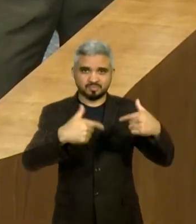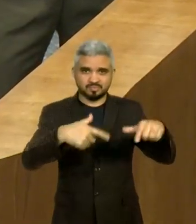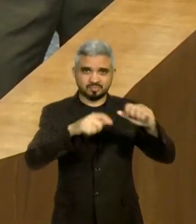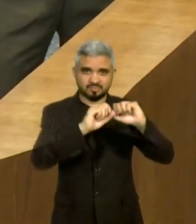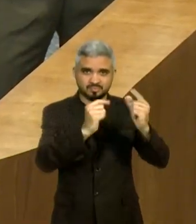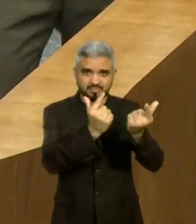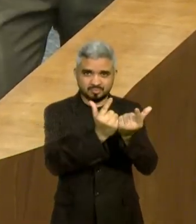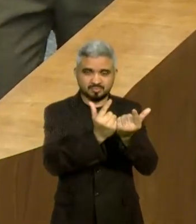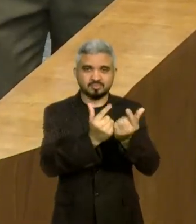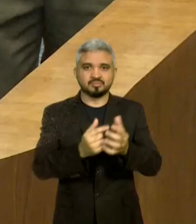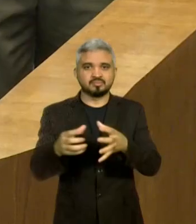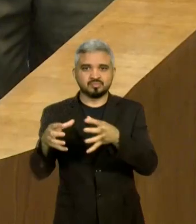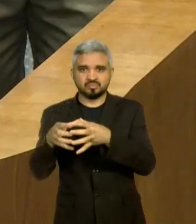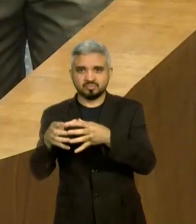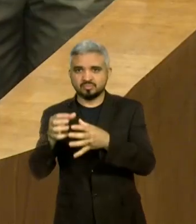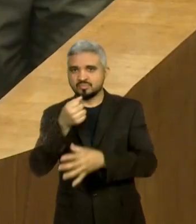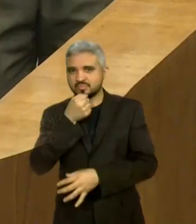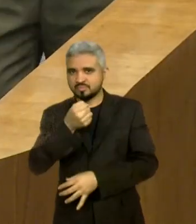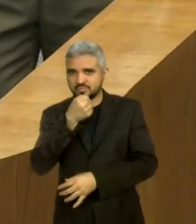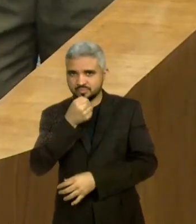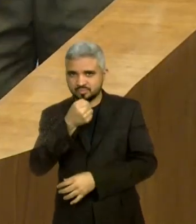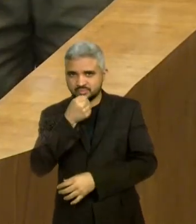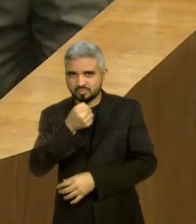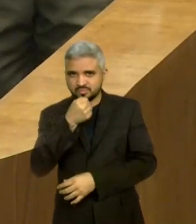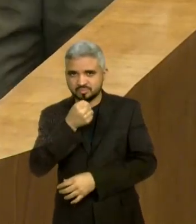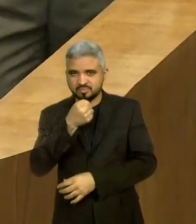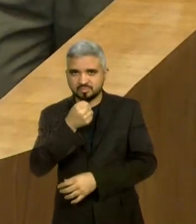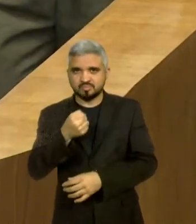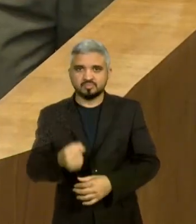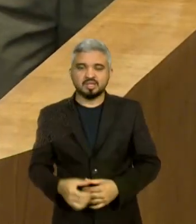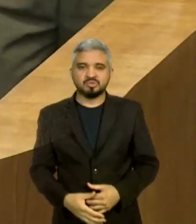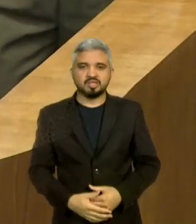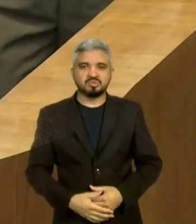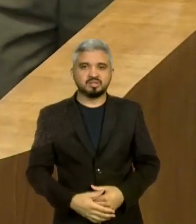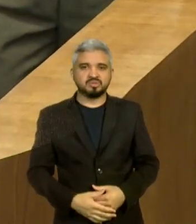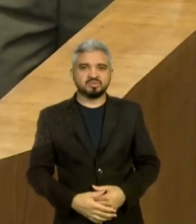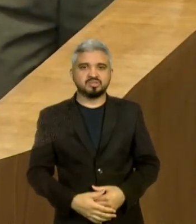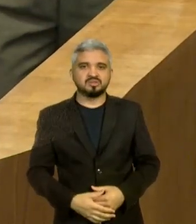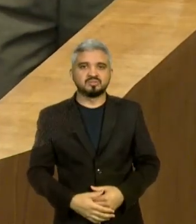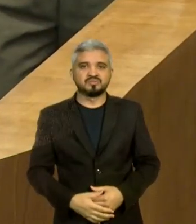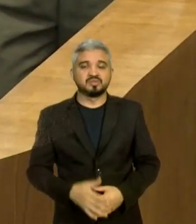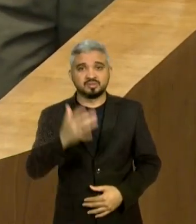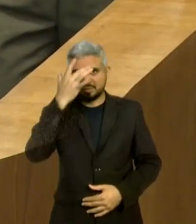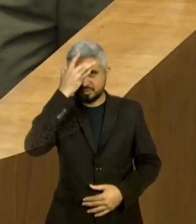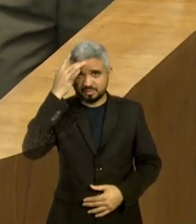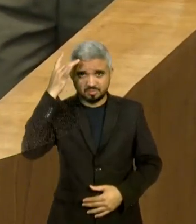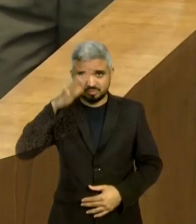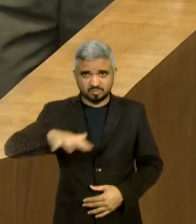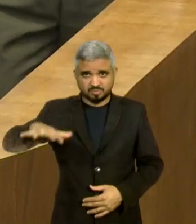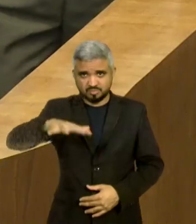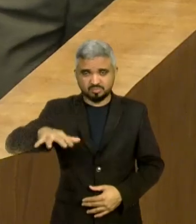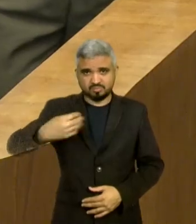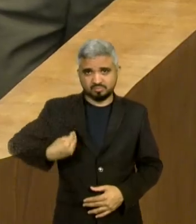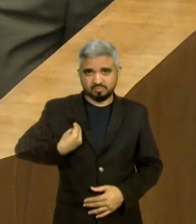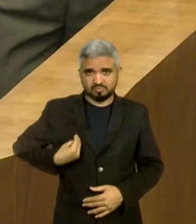imprensa e todas as pessoas do meu Maranhão que possam